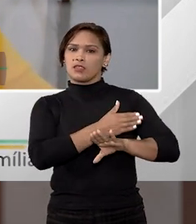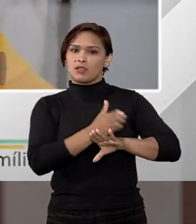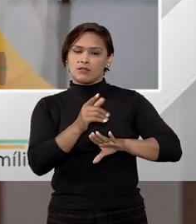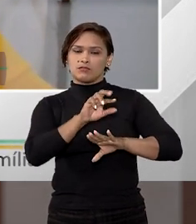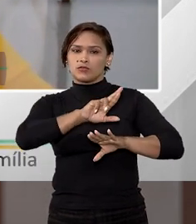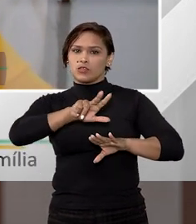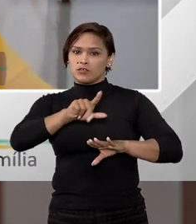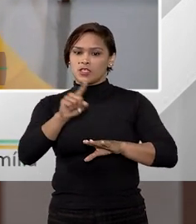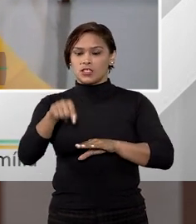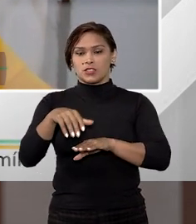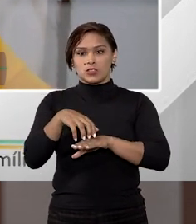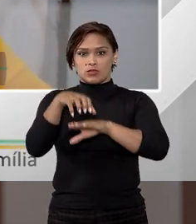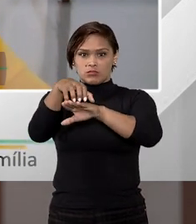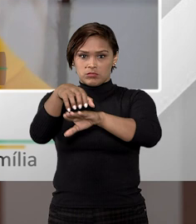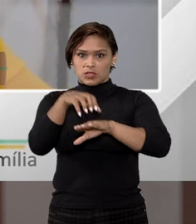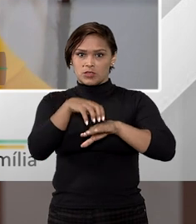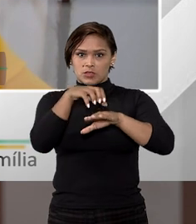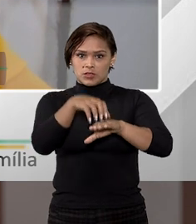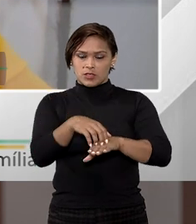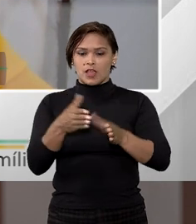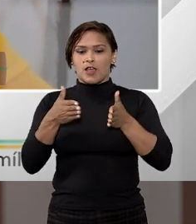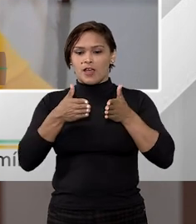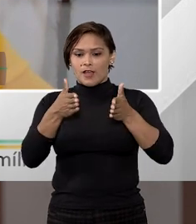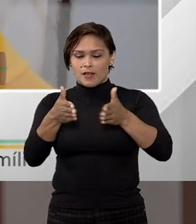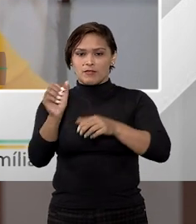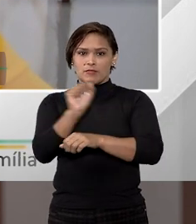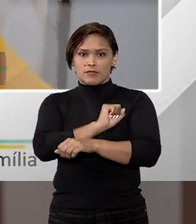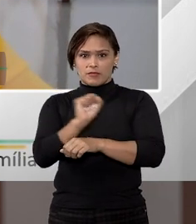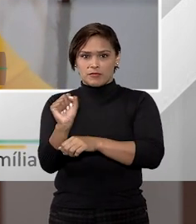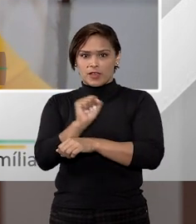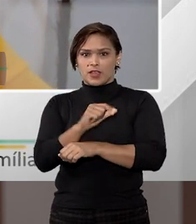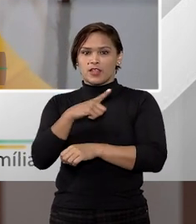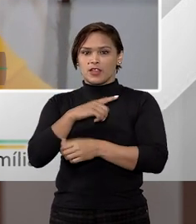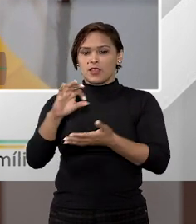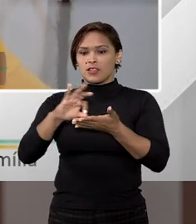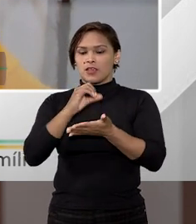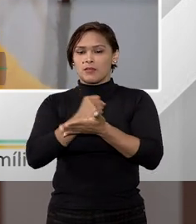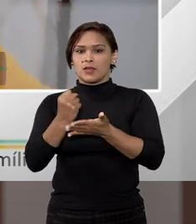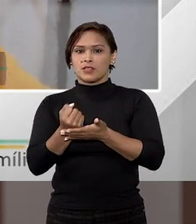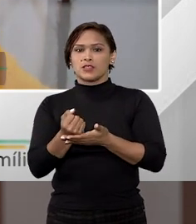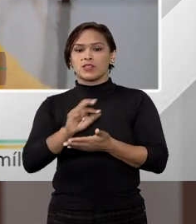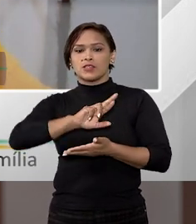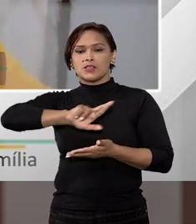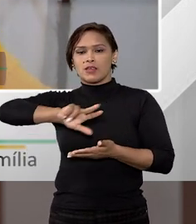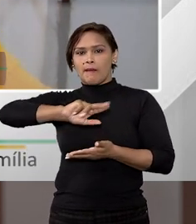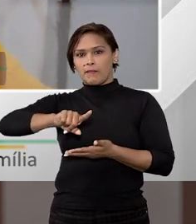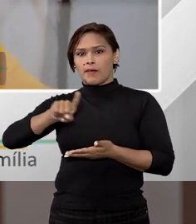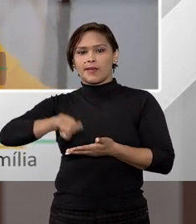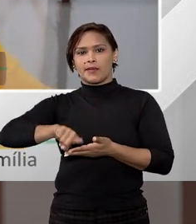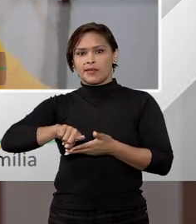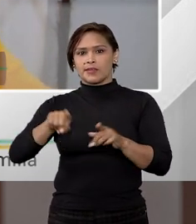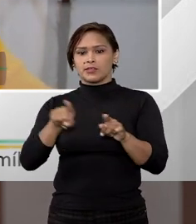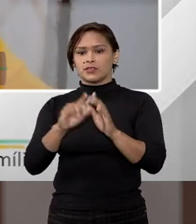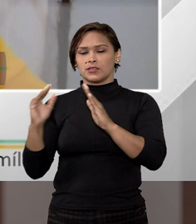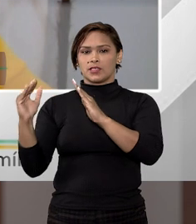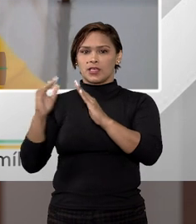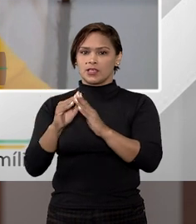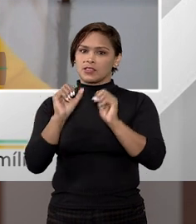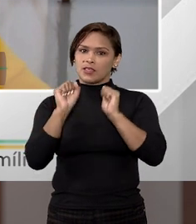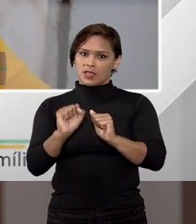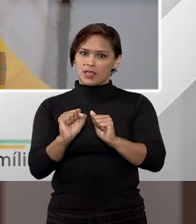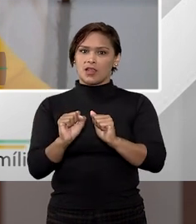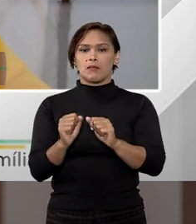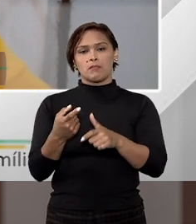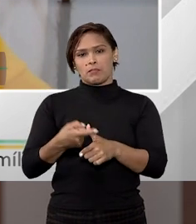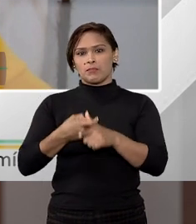Neste caso, se o seu estacionamento, sua vaga de estacionamento, ela tiver matrícula separada, matrícula de imóveis, ela pode